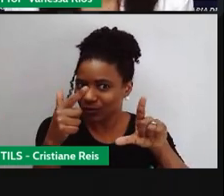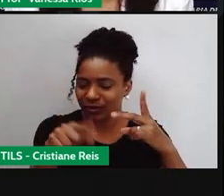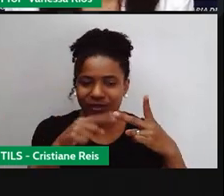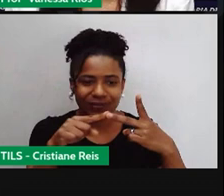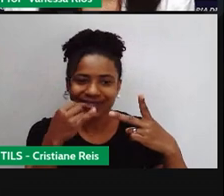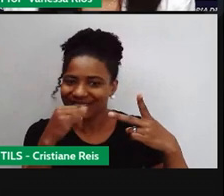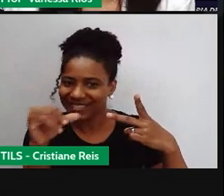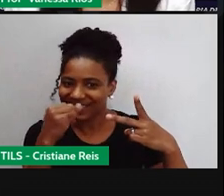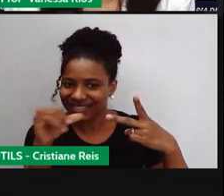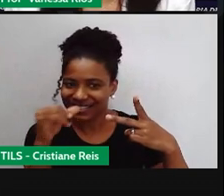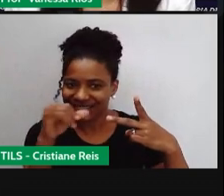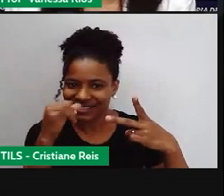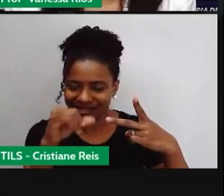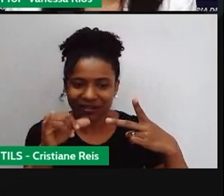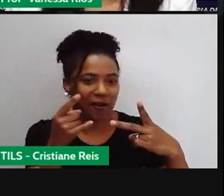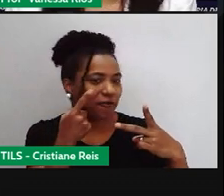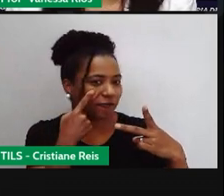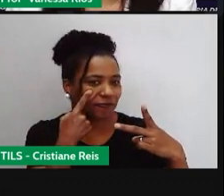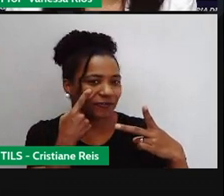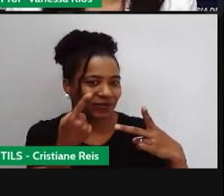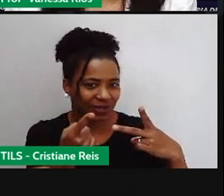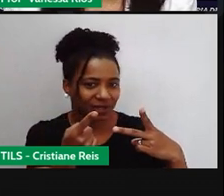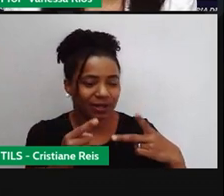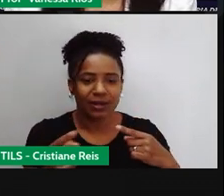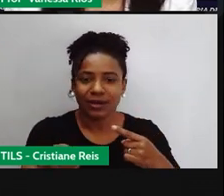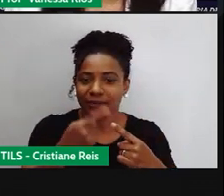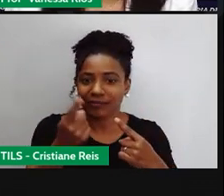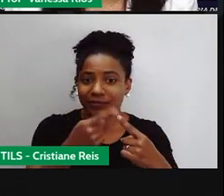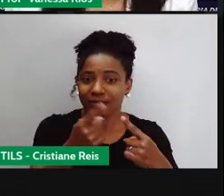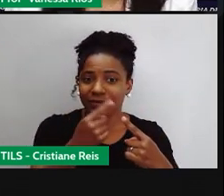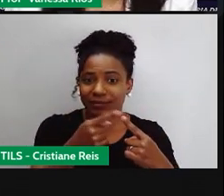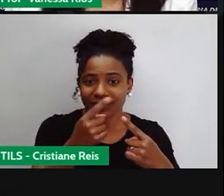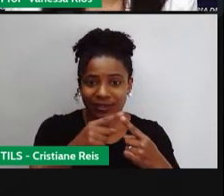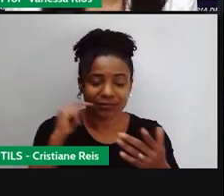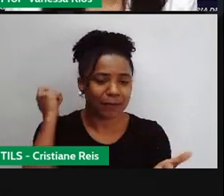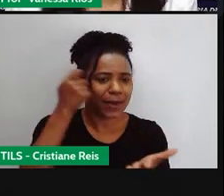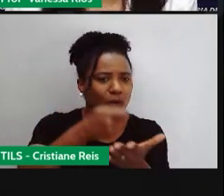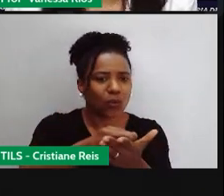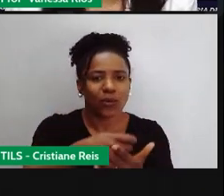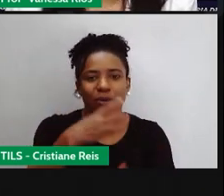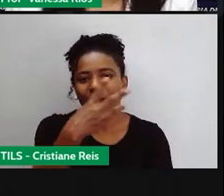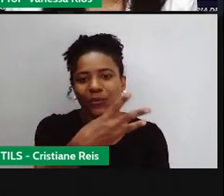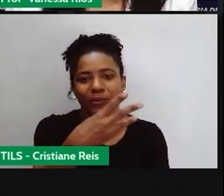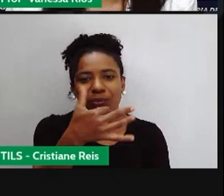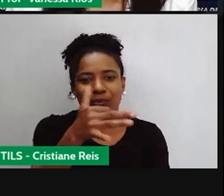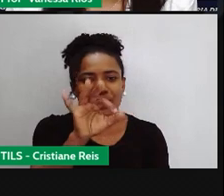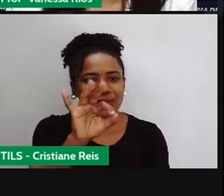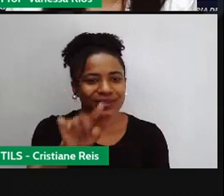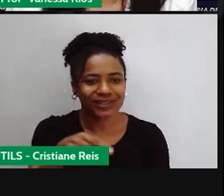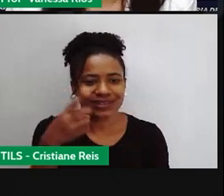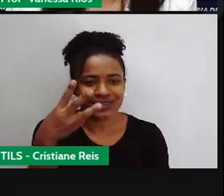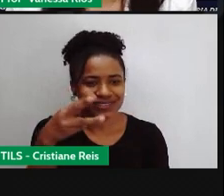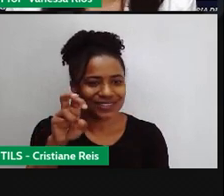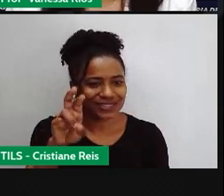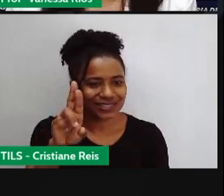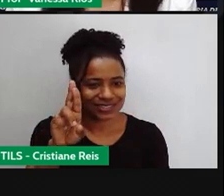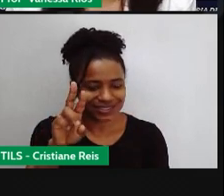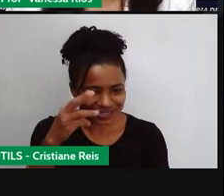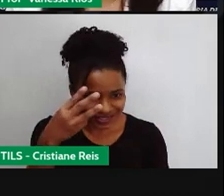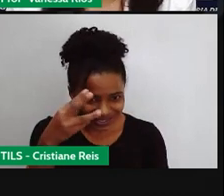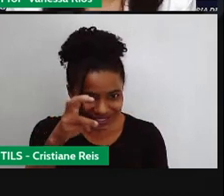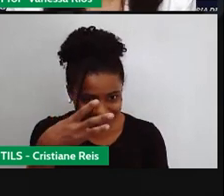observar. A primeira conta de energia se pagou aí R$ 310,35.